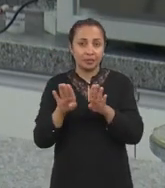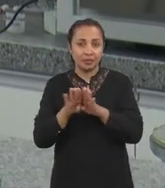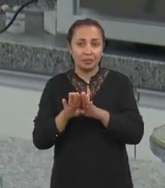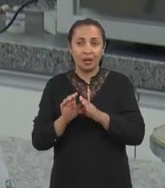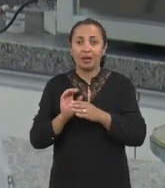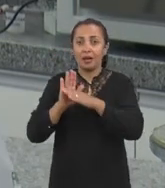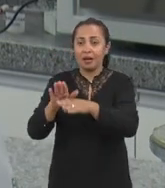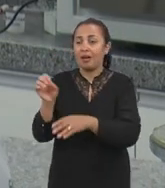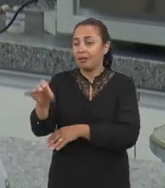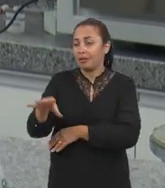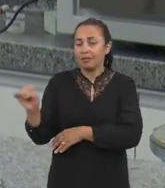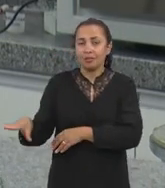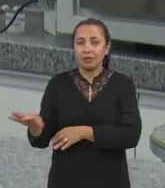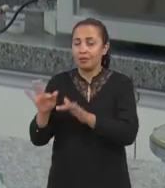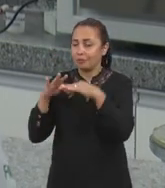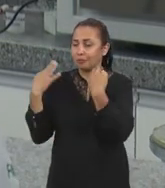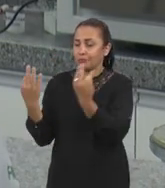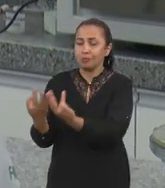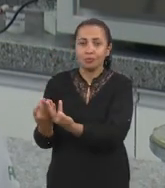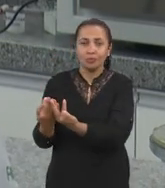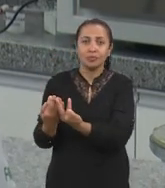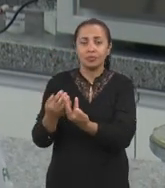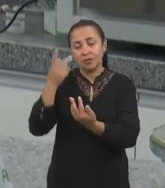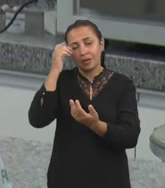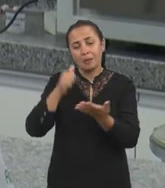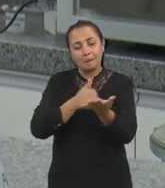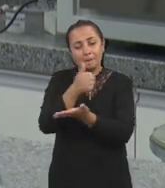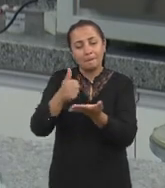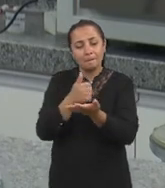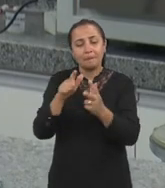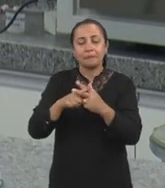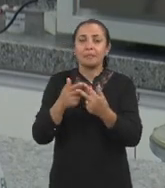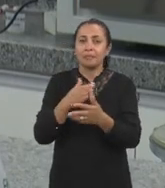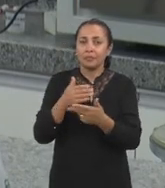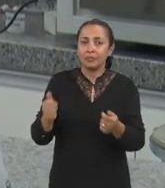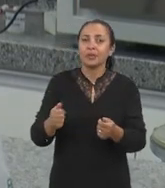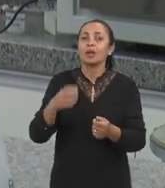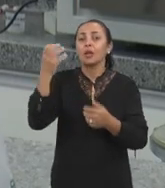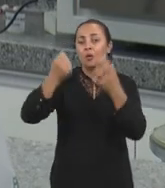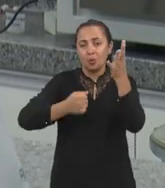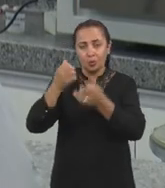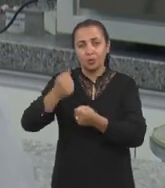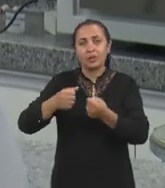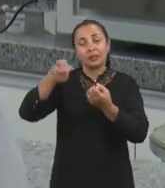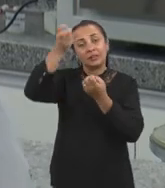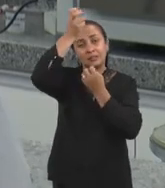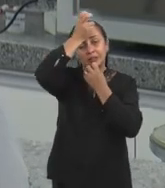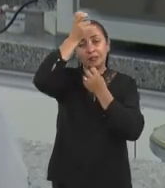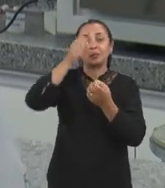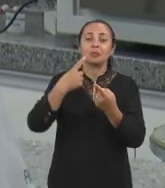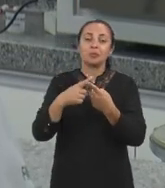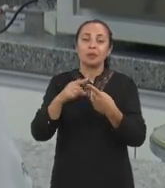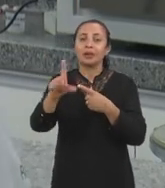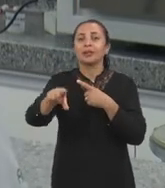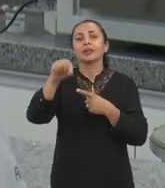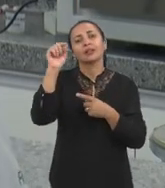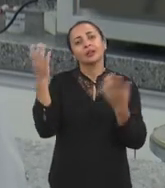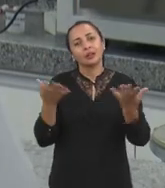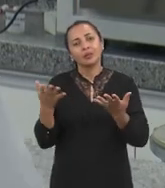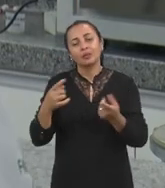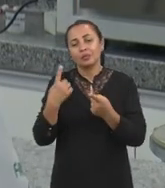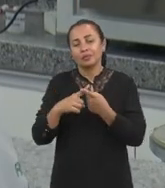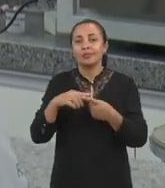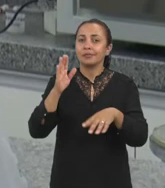produtores rurais. A gente utiliza como base da produção justamente o leite de cabra, que hoje tem se destacado principalmente